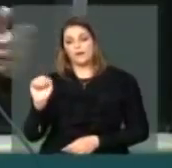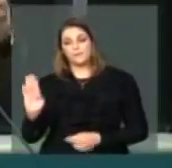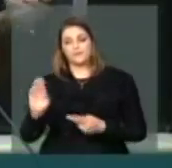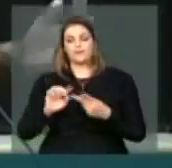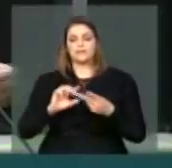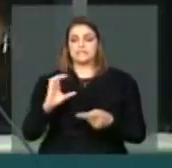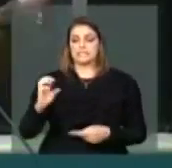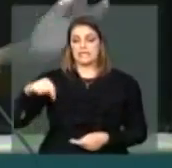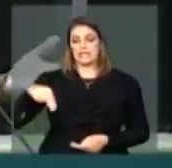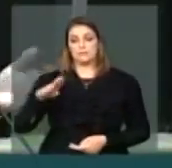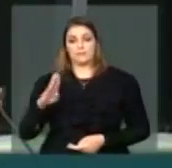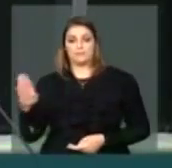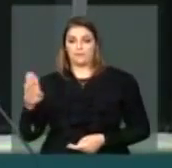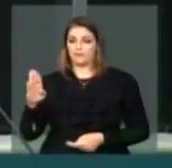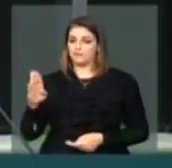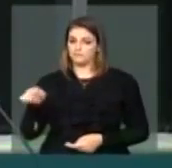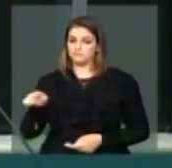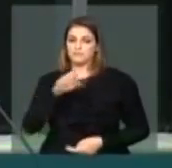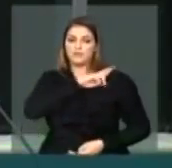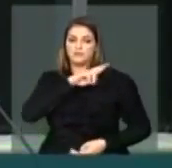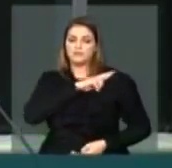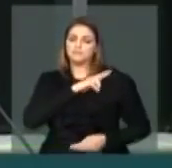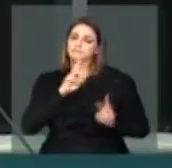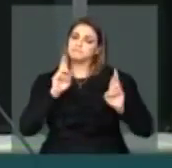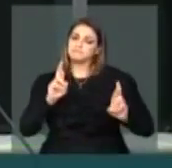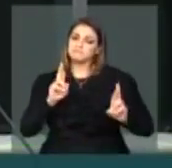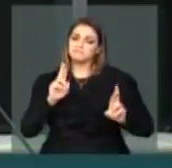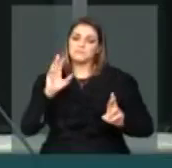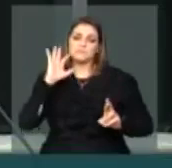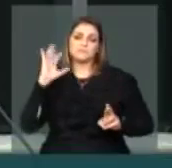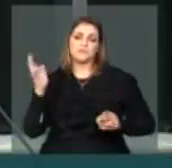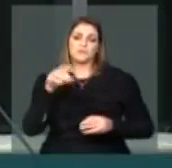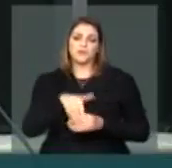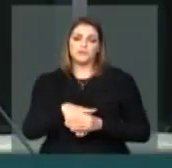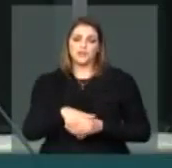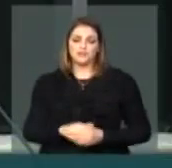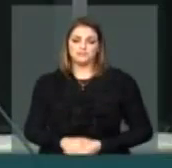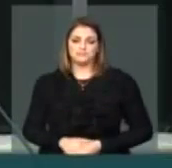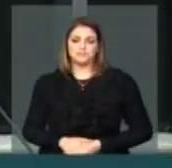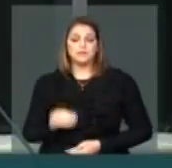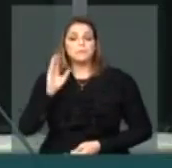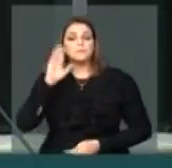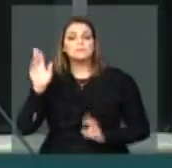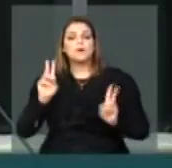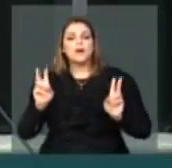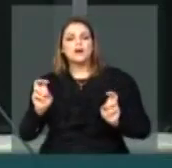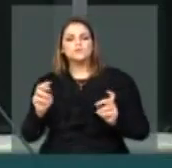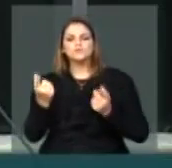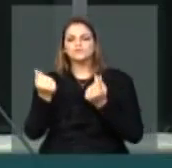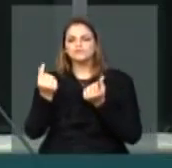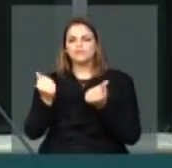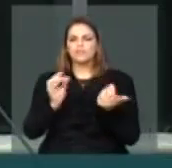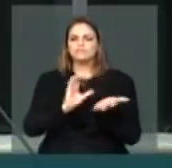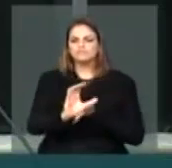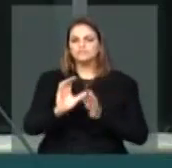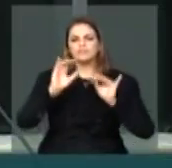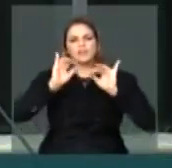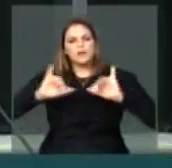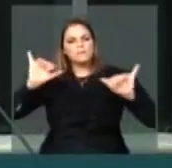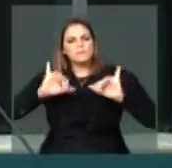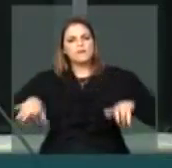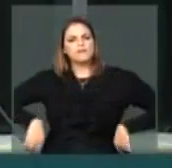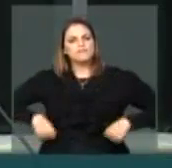possa ser apreciada em alguns pontos, pelo menos, especialmente em relação a financiamento de partidos e campanhas,